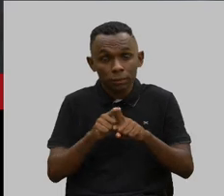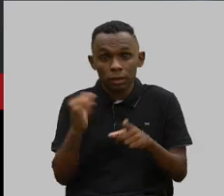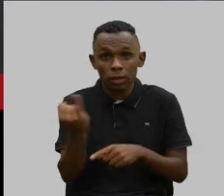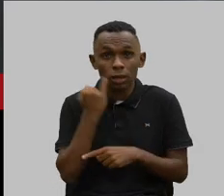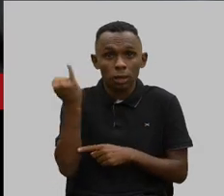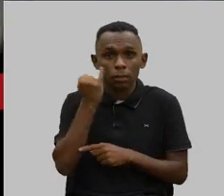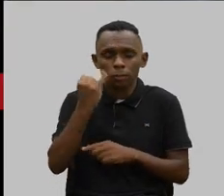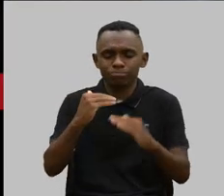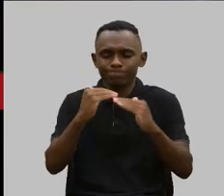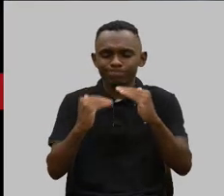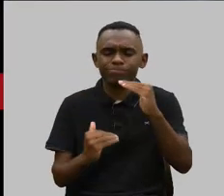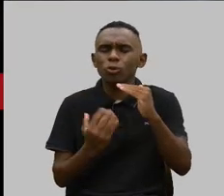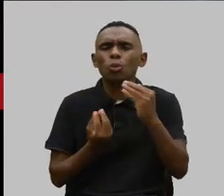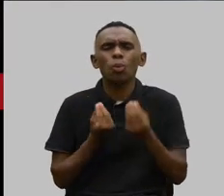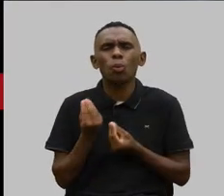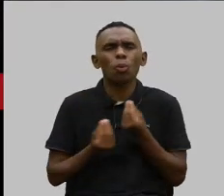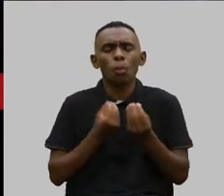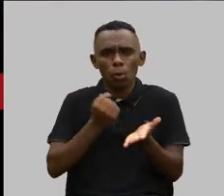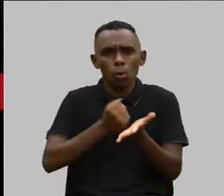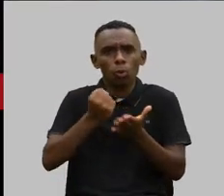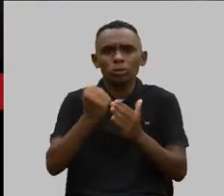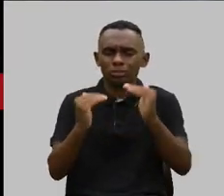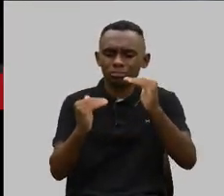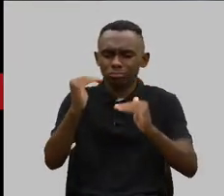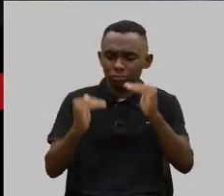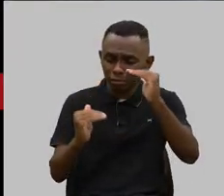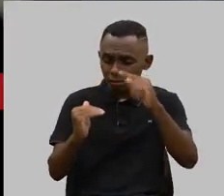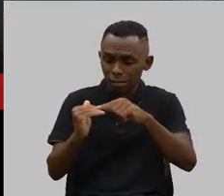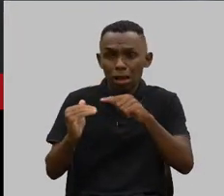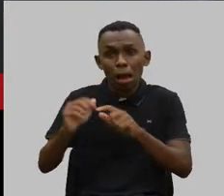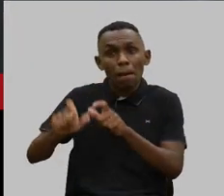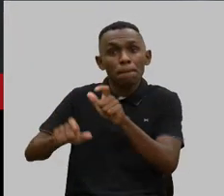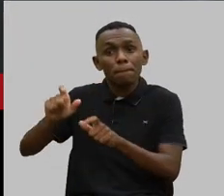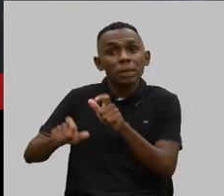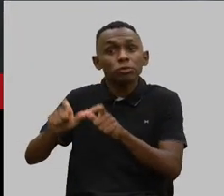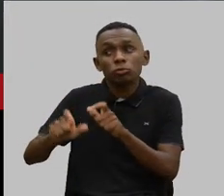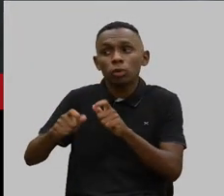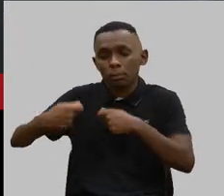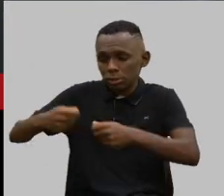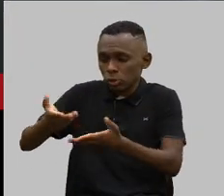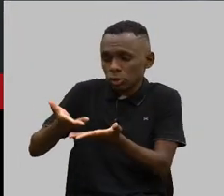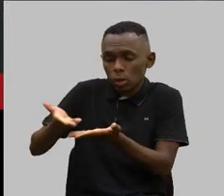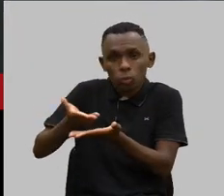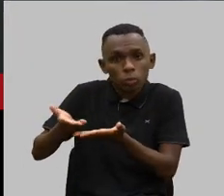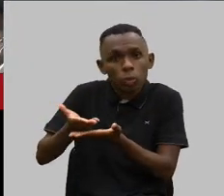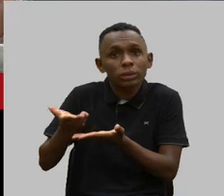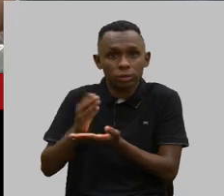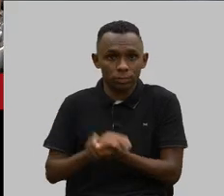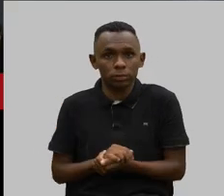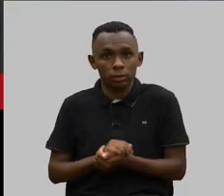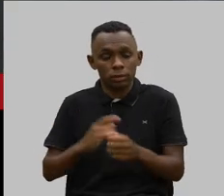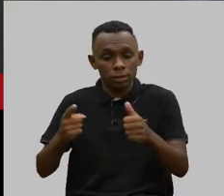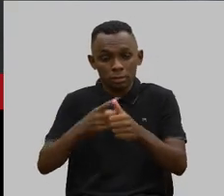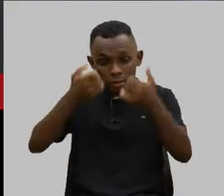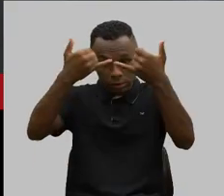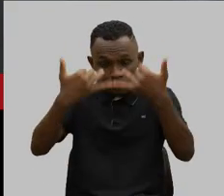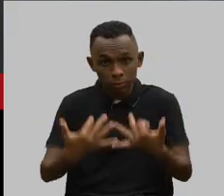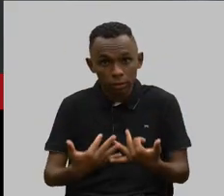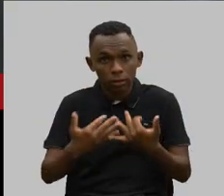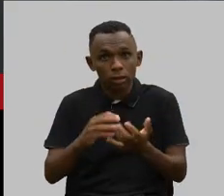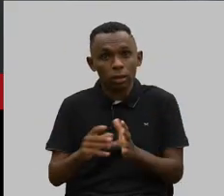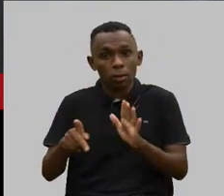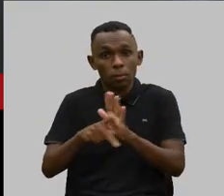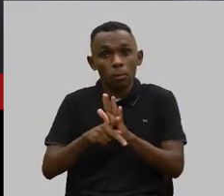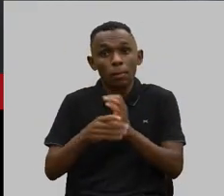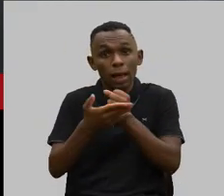desvantagem exageradas. O é um contrato colocar o consumidor em desvantagem exagerada? A primeira explicação é aquela que ofende os